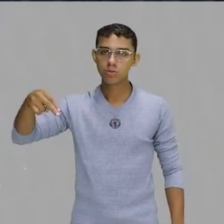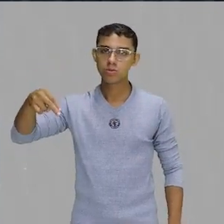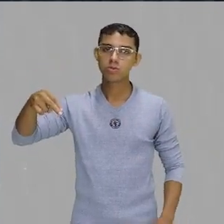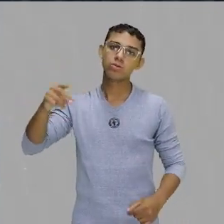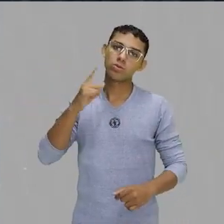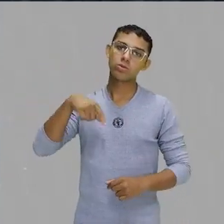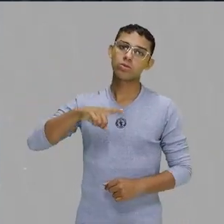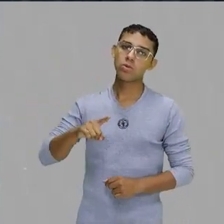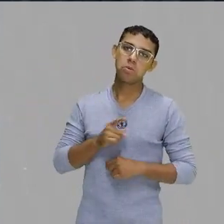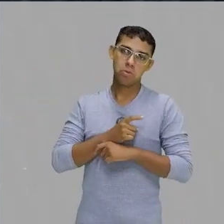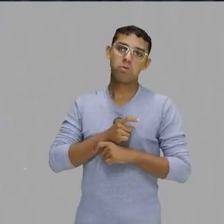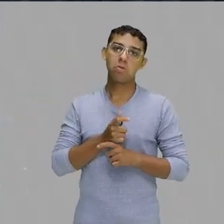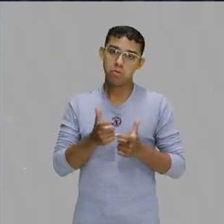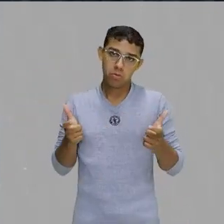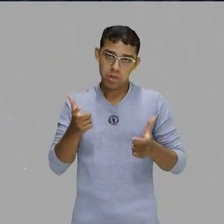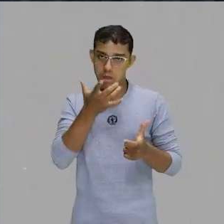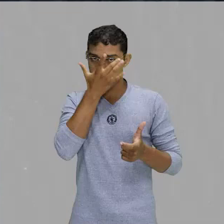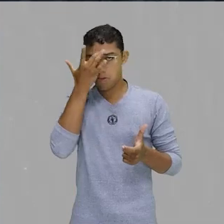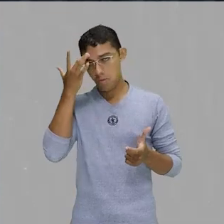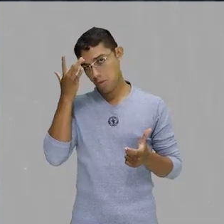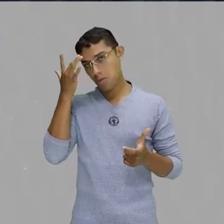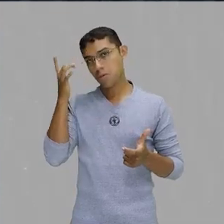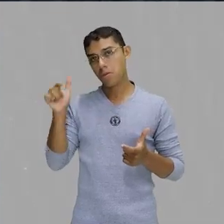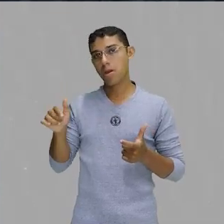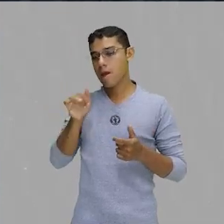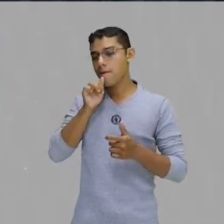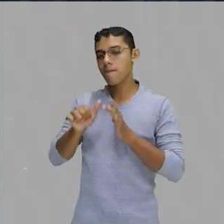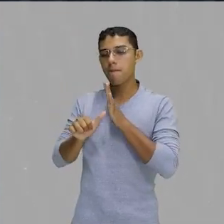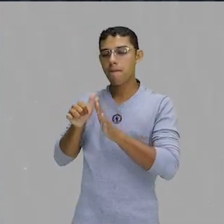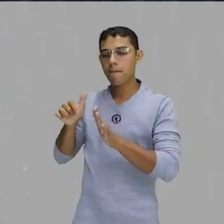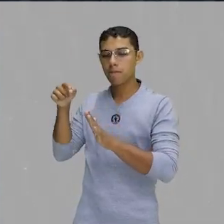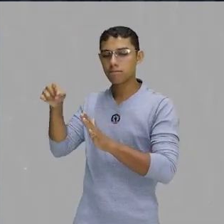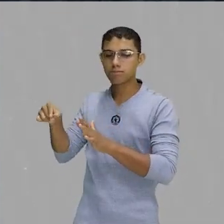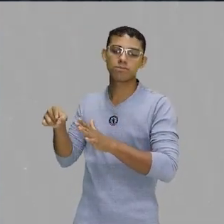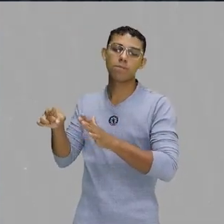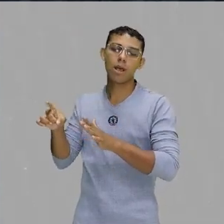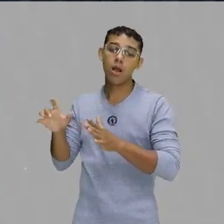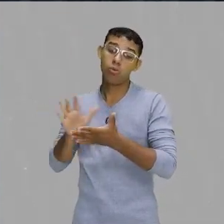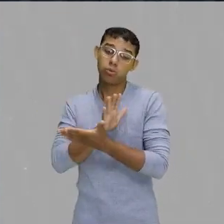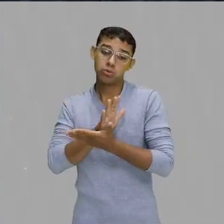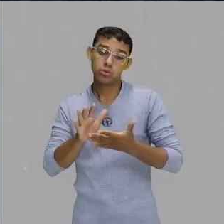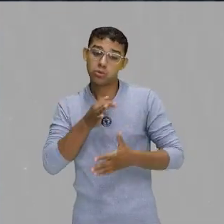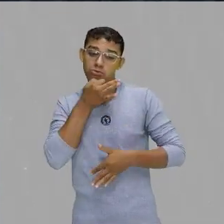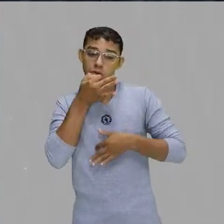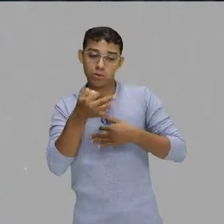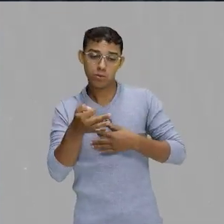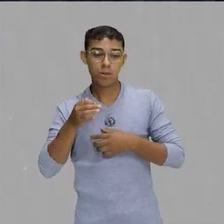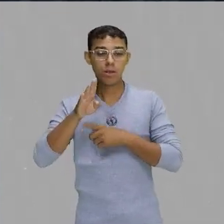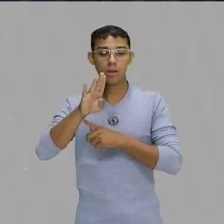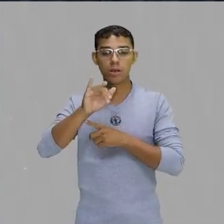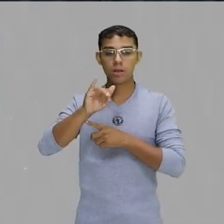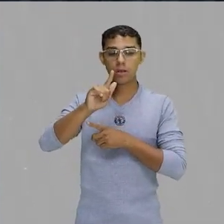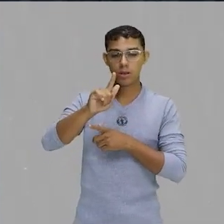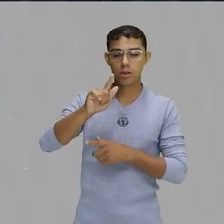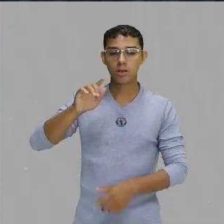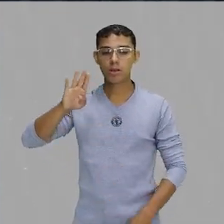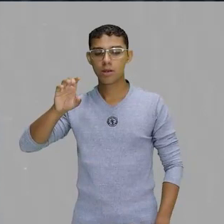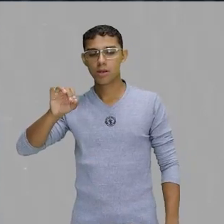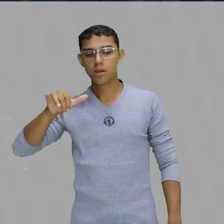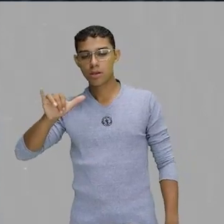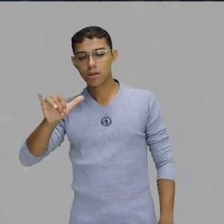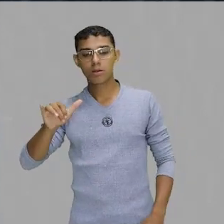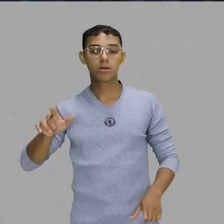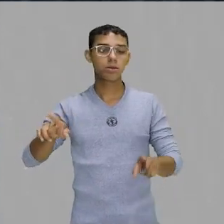muitos como sendo o pioneiro. Outros apontam ainda o Big Boy e o Eve Queen,